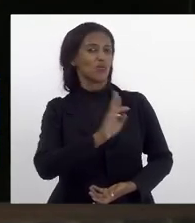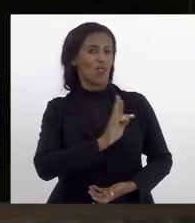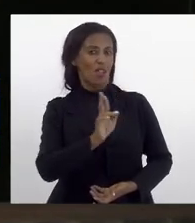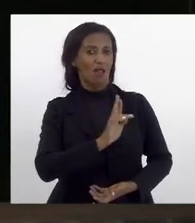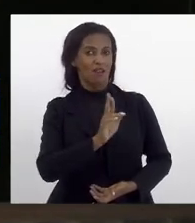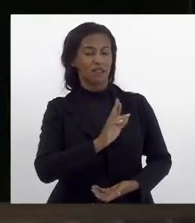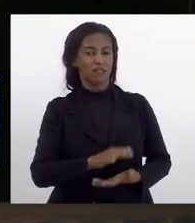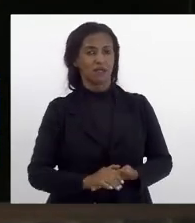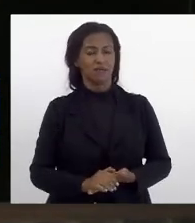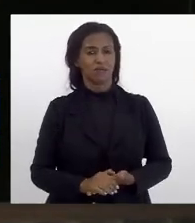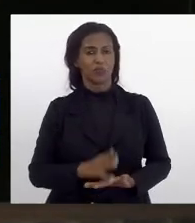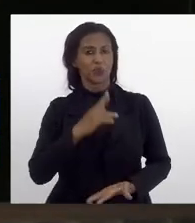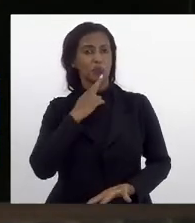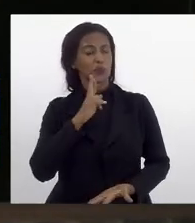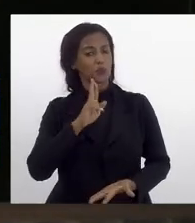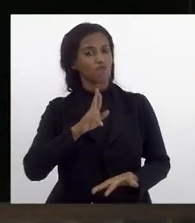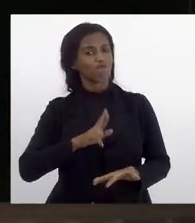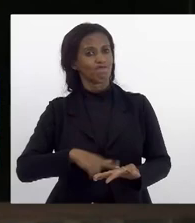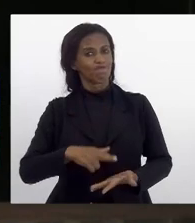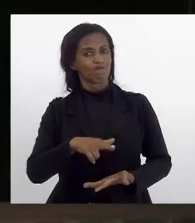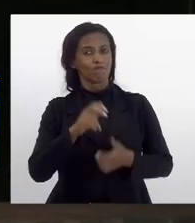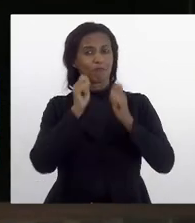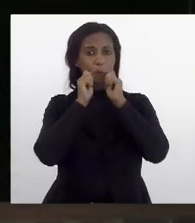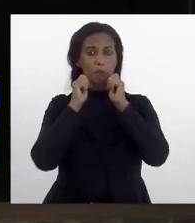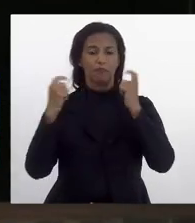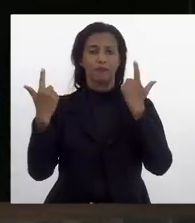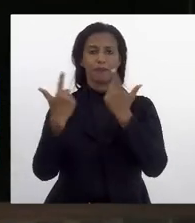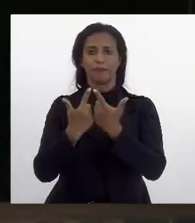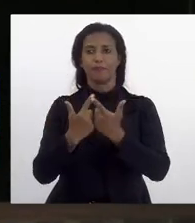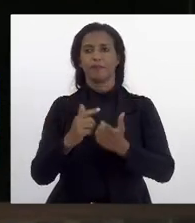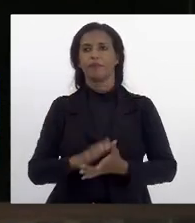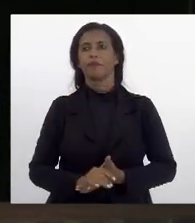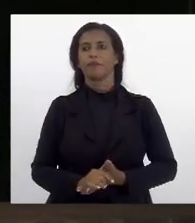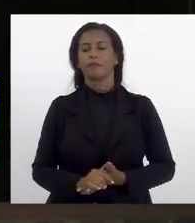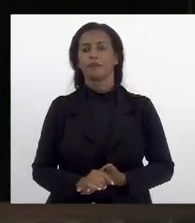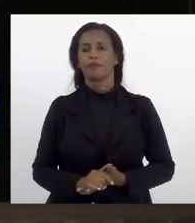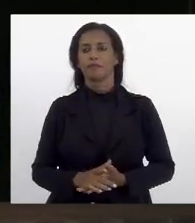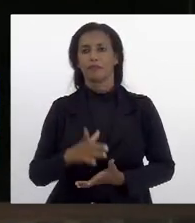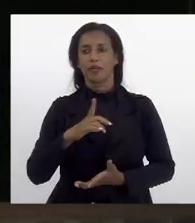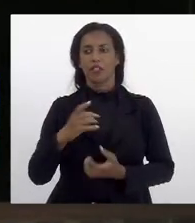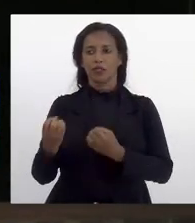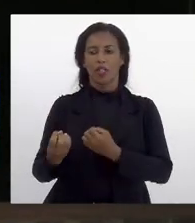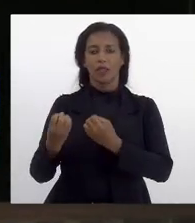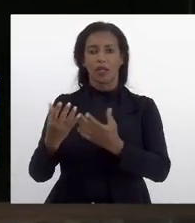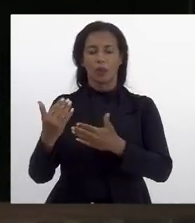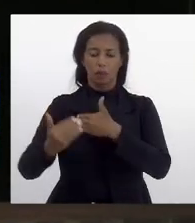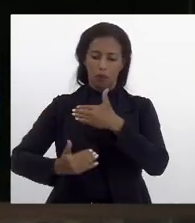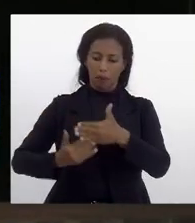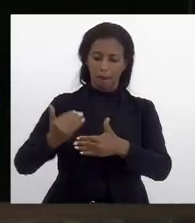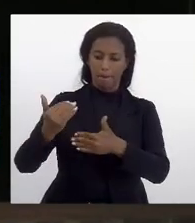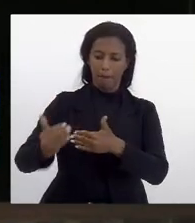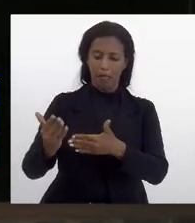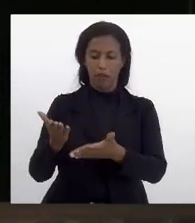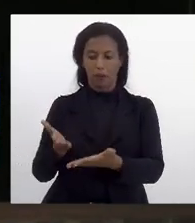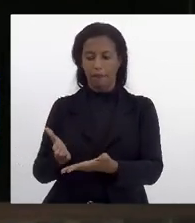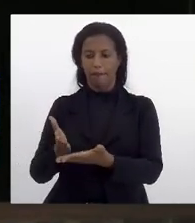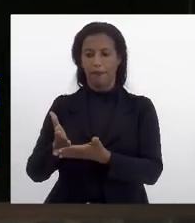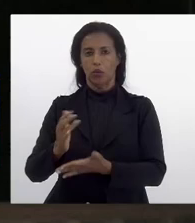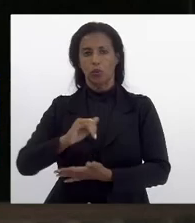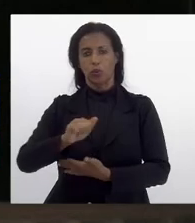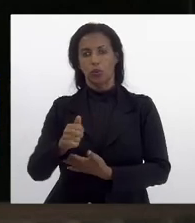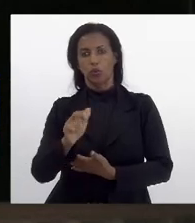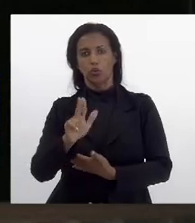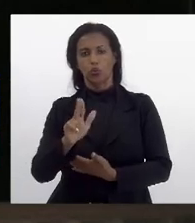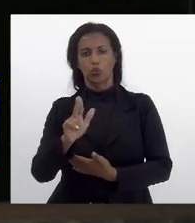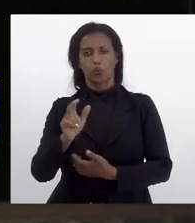nós reconhecemos que a LERJ ela já deu um primeiro passo quando aprovou em julho do